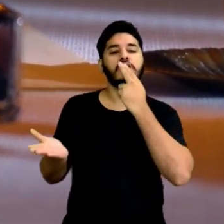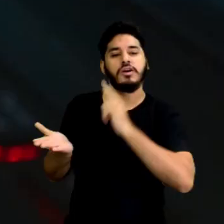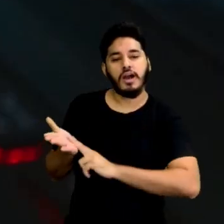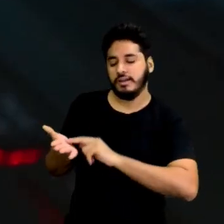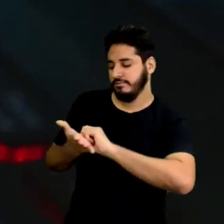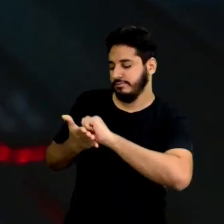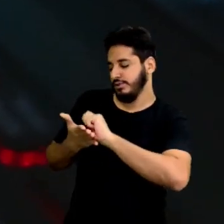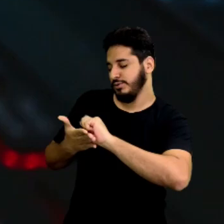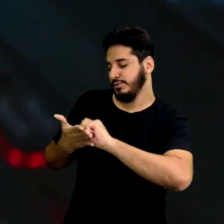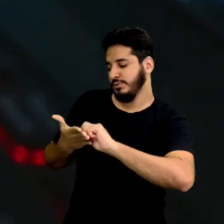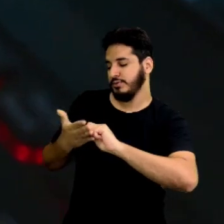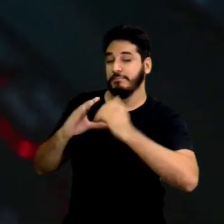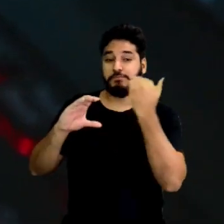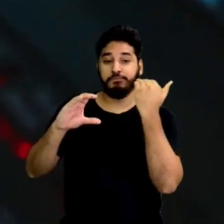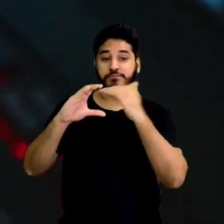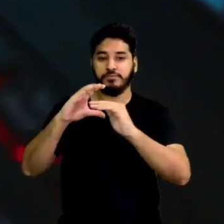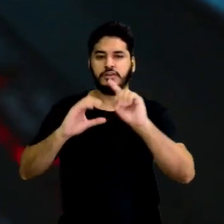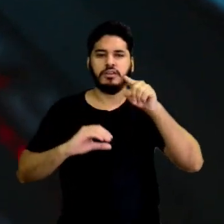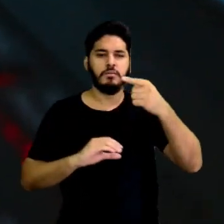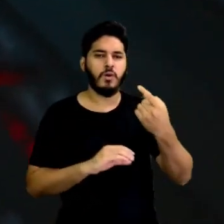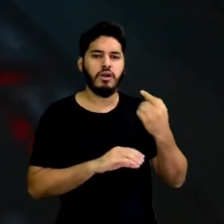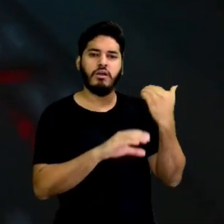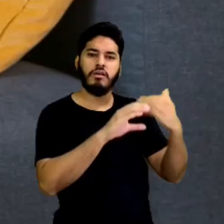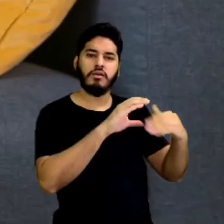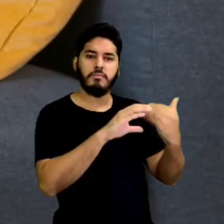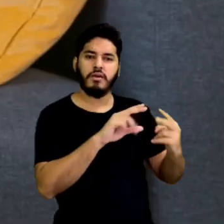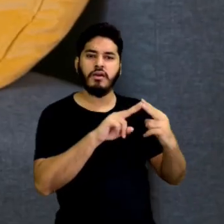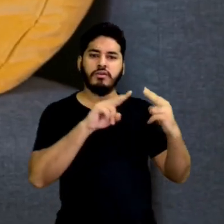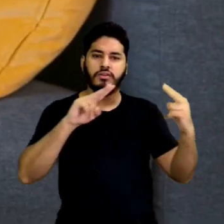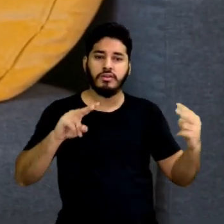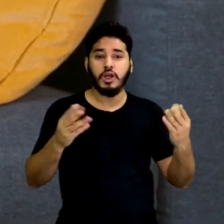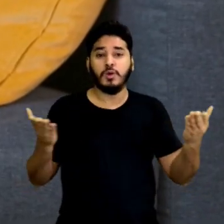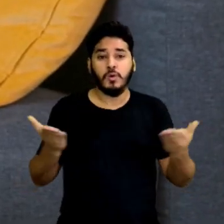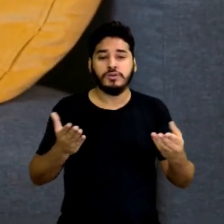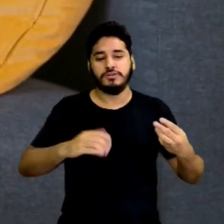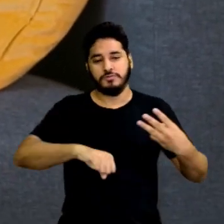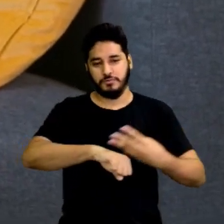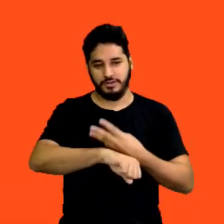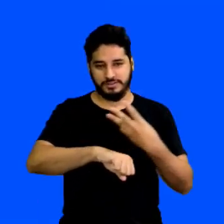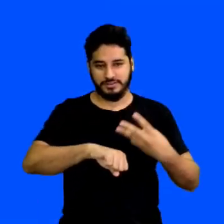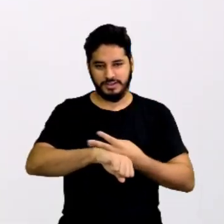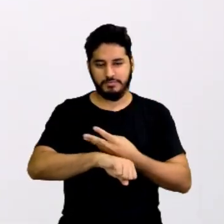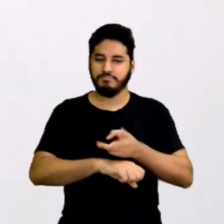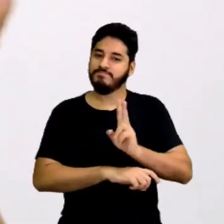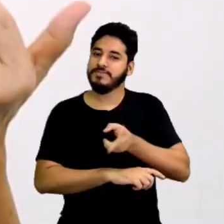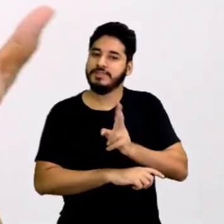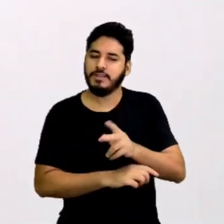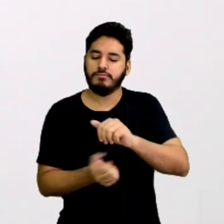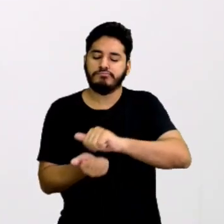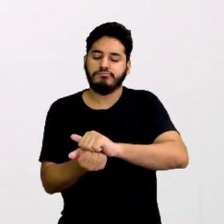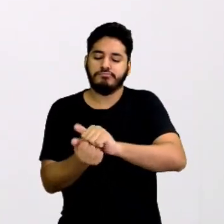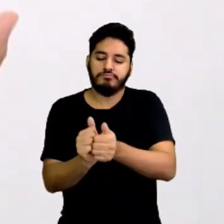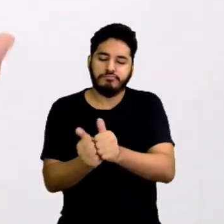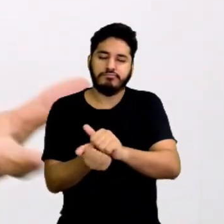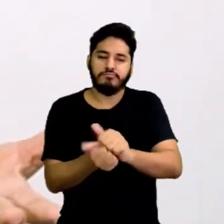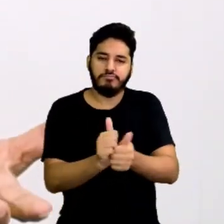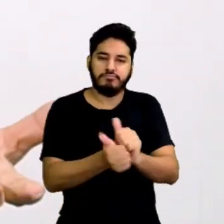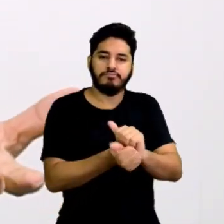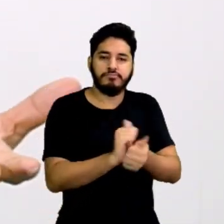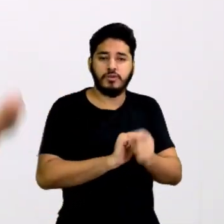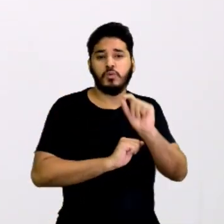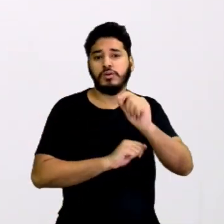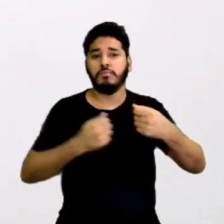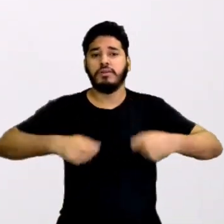depois e-mails e hoje em dia o WhatsApp. Sempre adequando com a necessidade social e